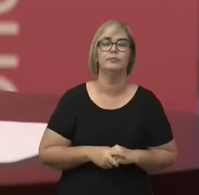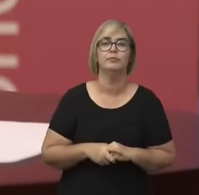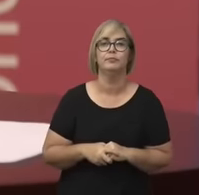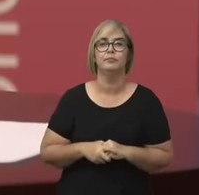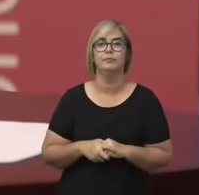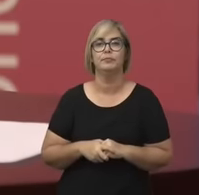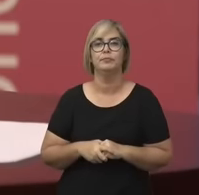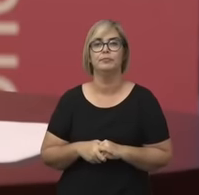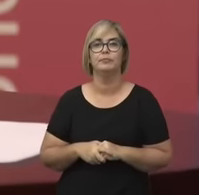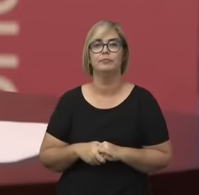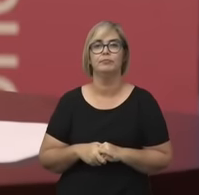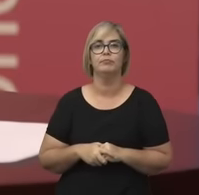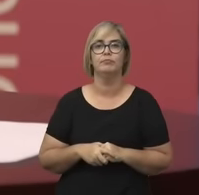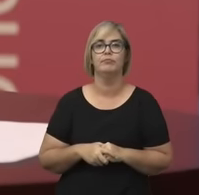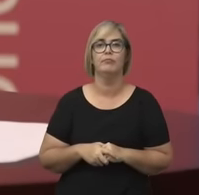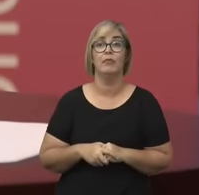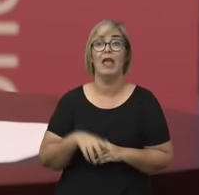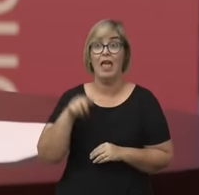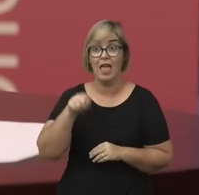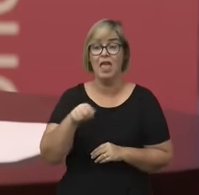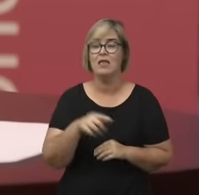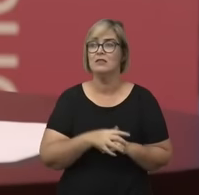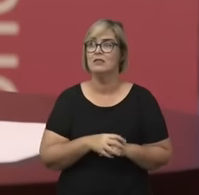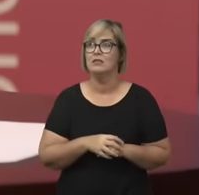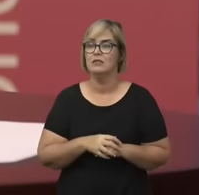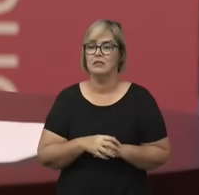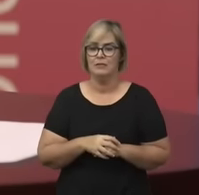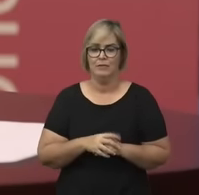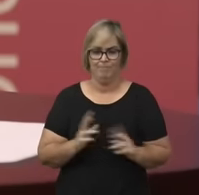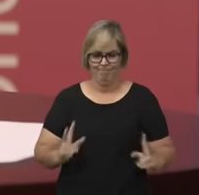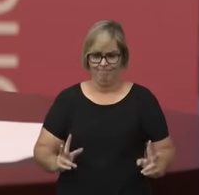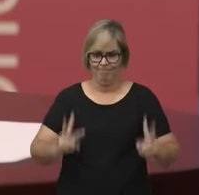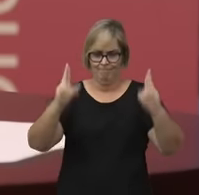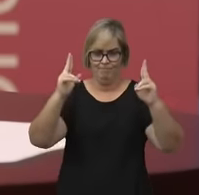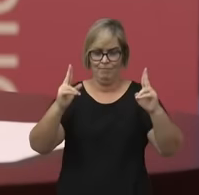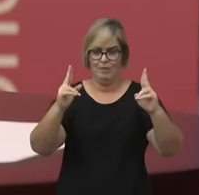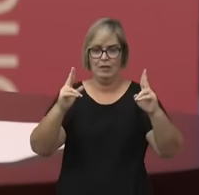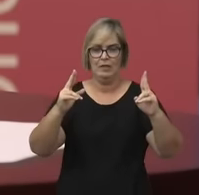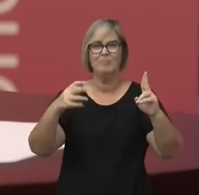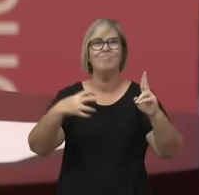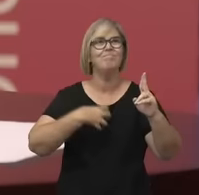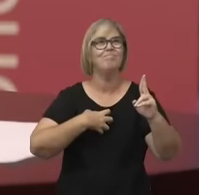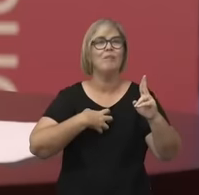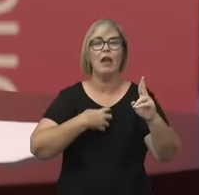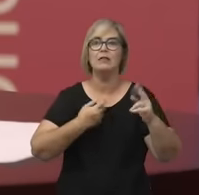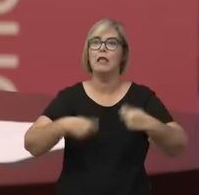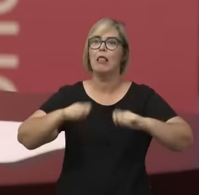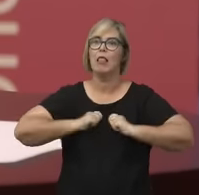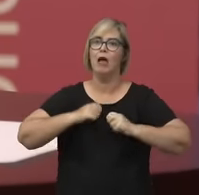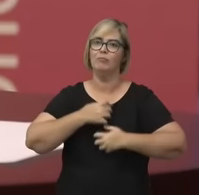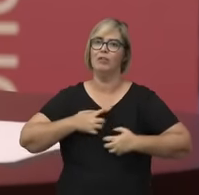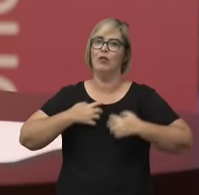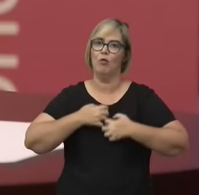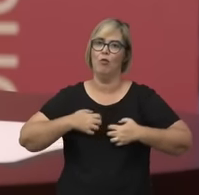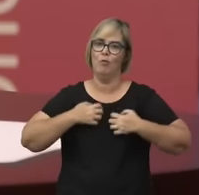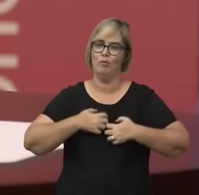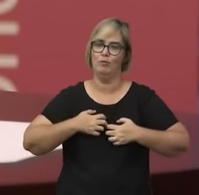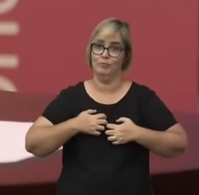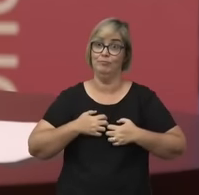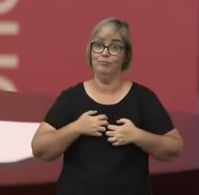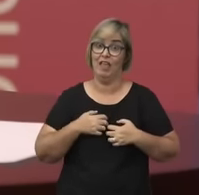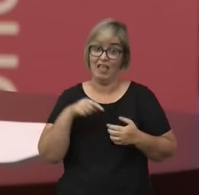Esses passos geram muitos incômodos, muitos incômodos. E, novamente, Sofia trata desse incômodo no